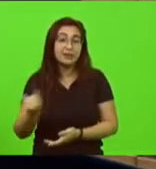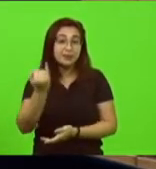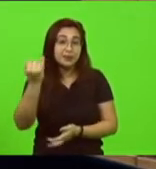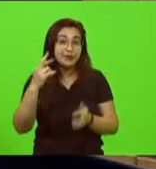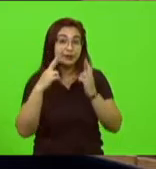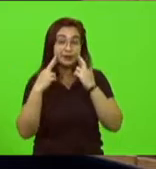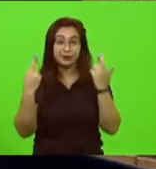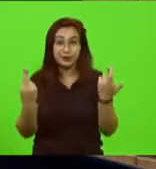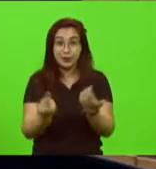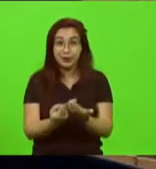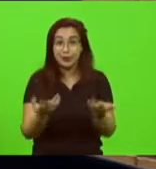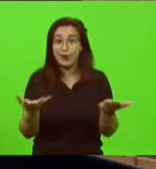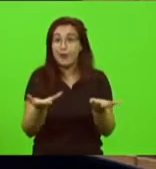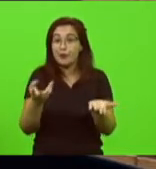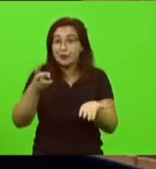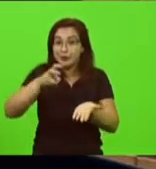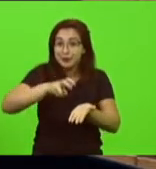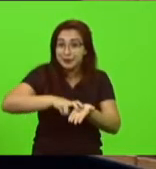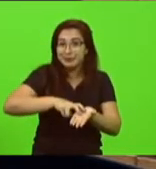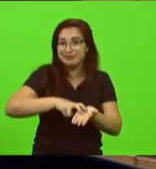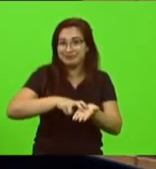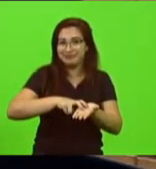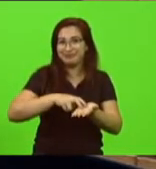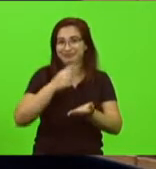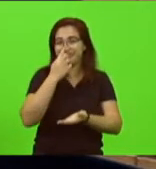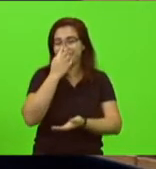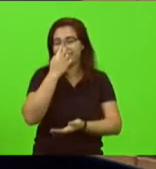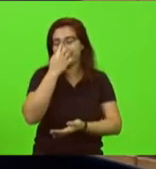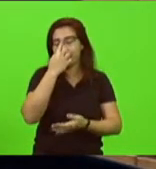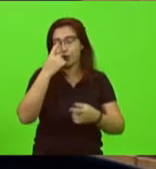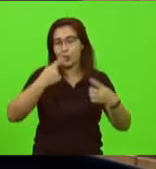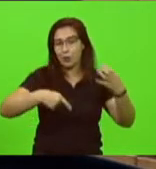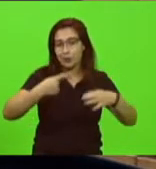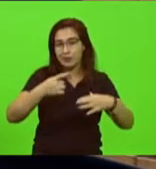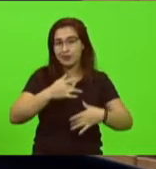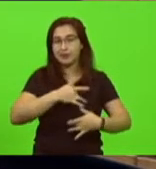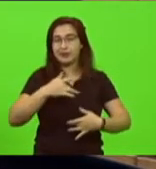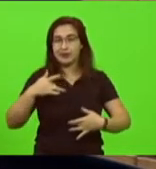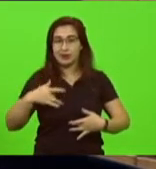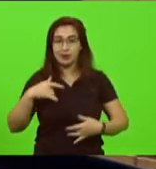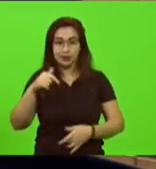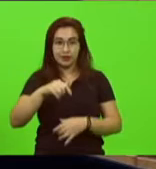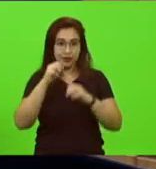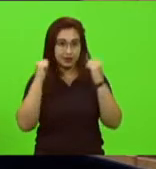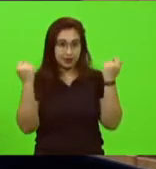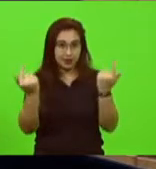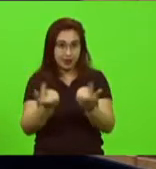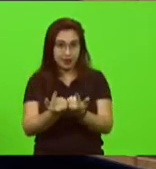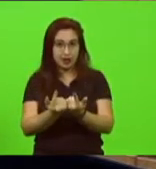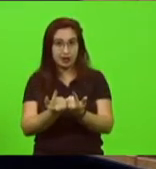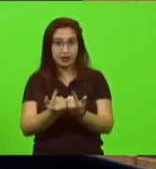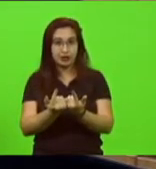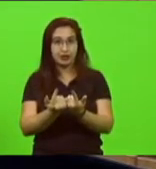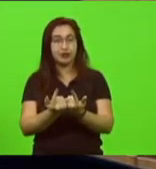tivemos hoje de manhã mais uma vez a comissão de saúde desta casa na linha de frente da busca das